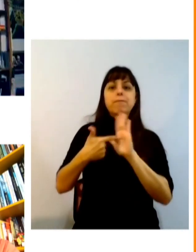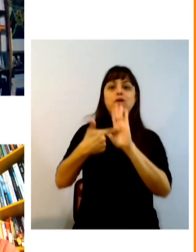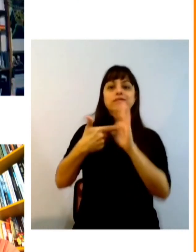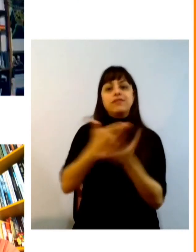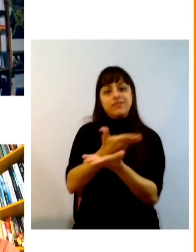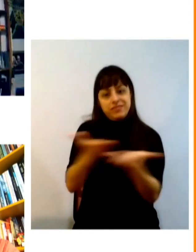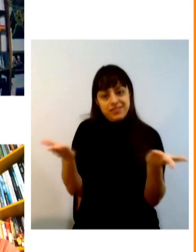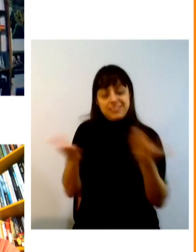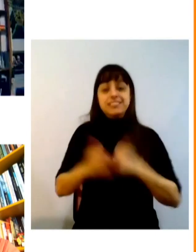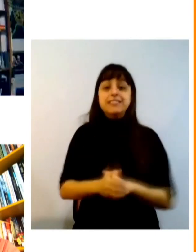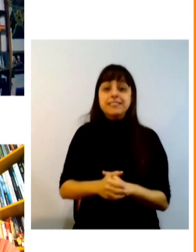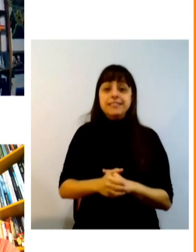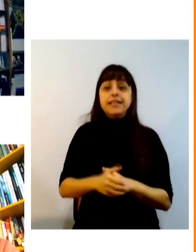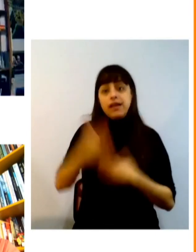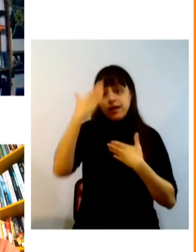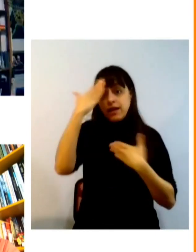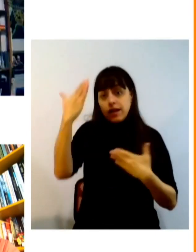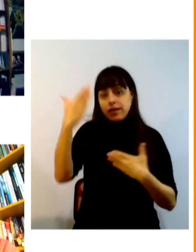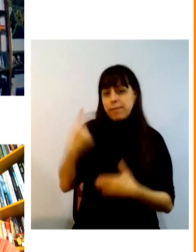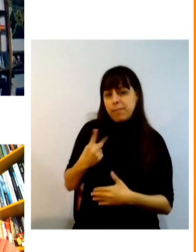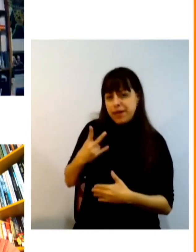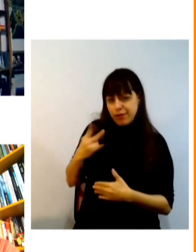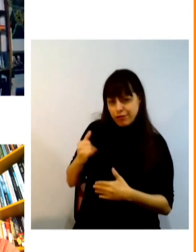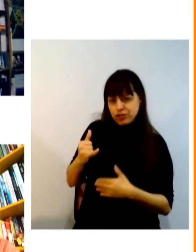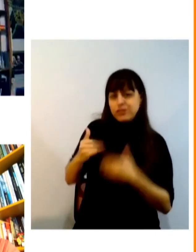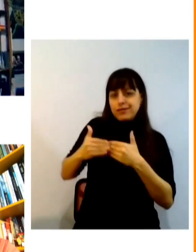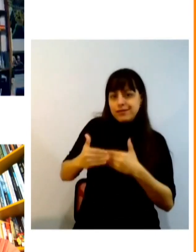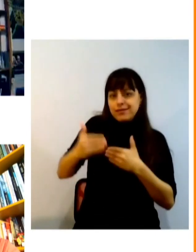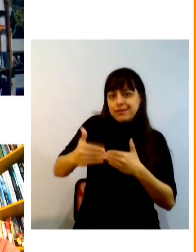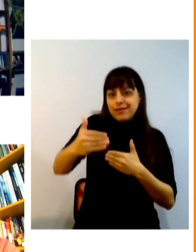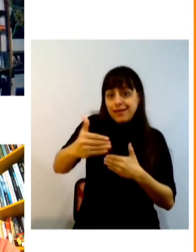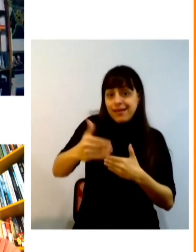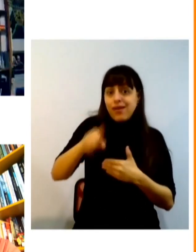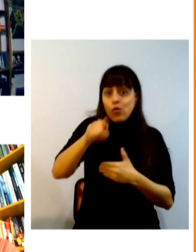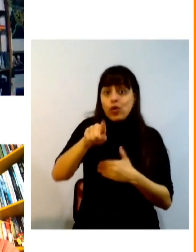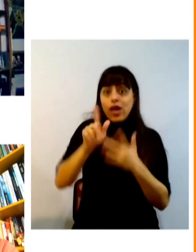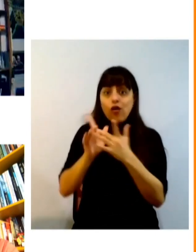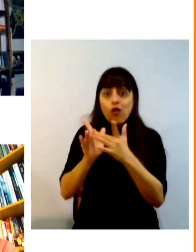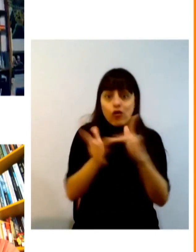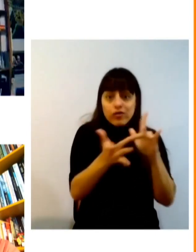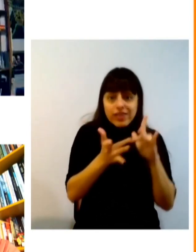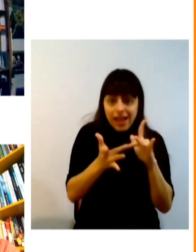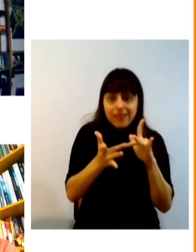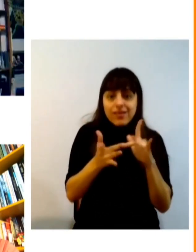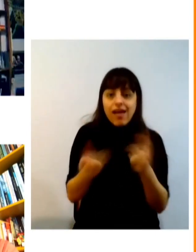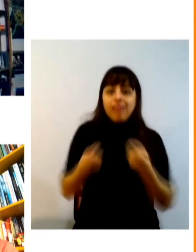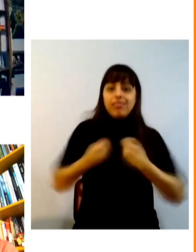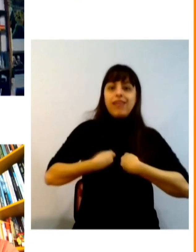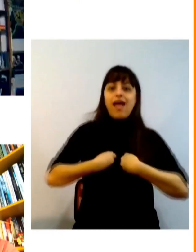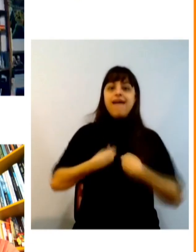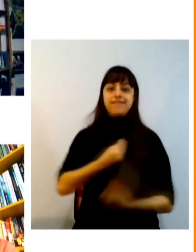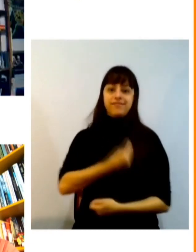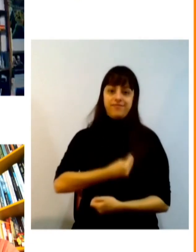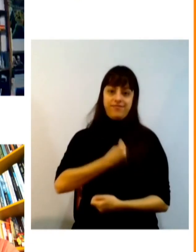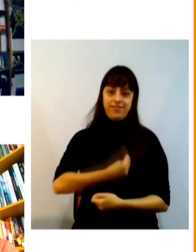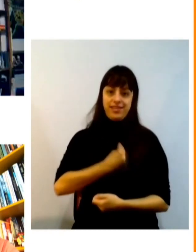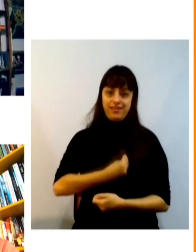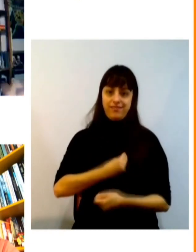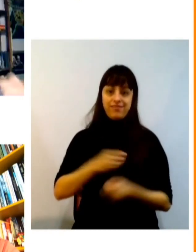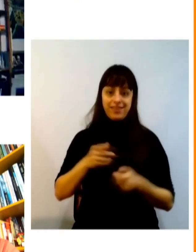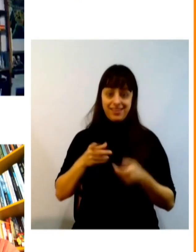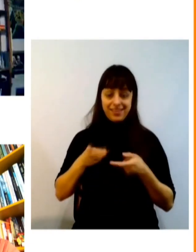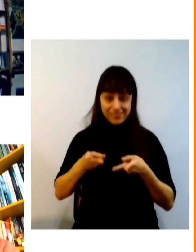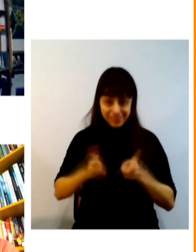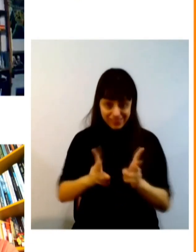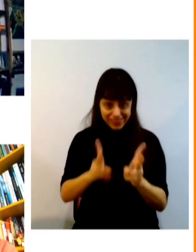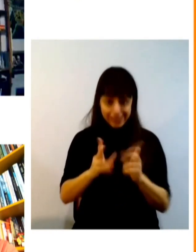muito obrigado porque como eu disse no primeiro dia isso nos permite continuar vivos porque esse